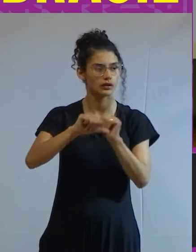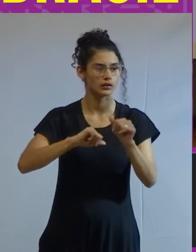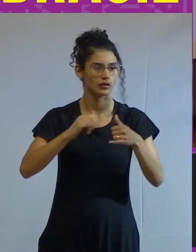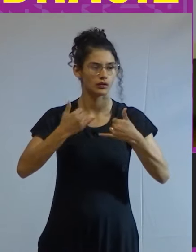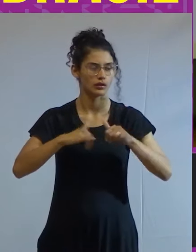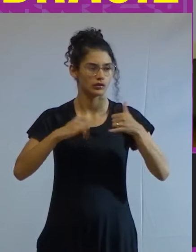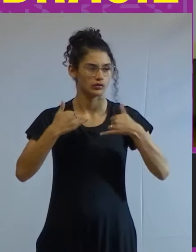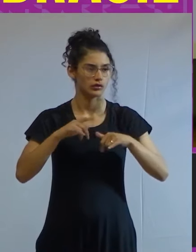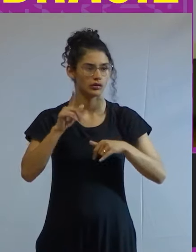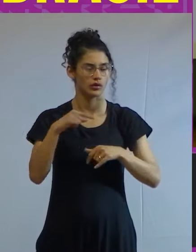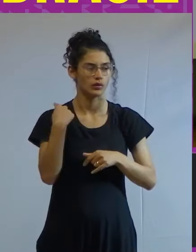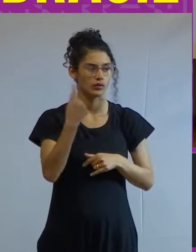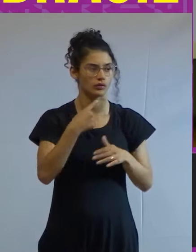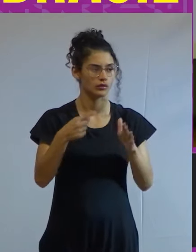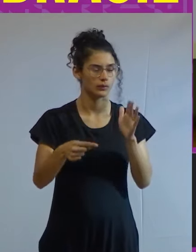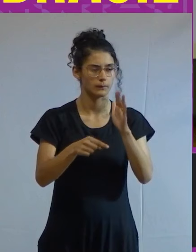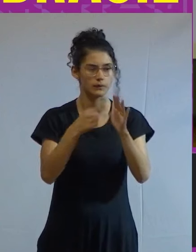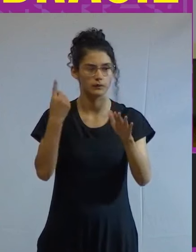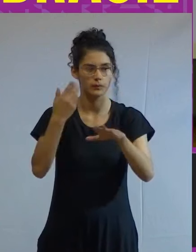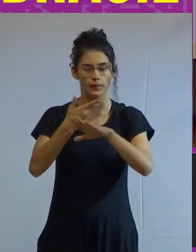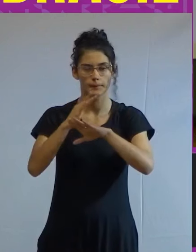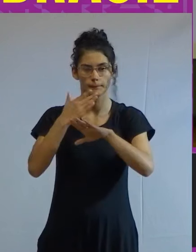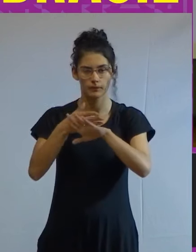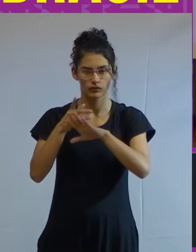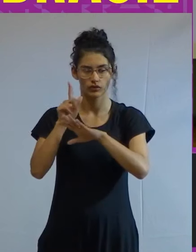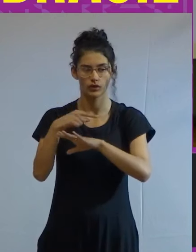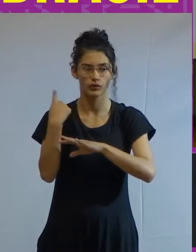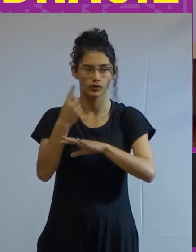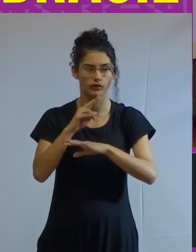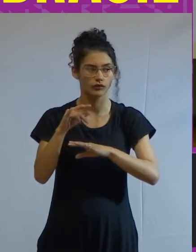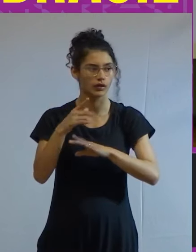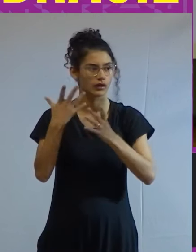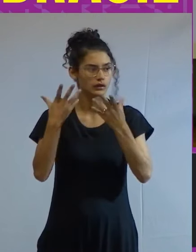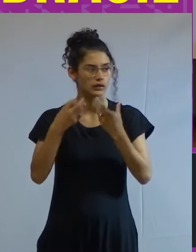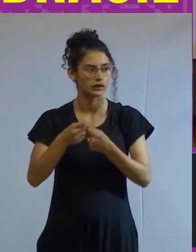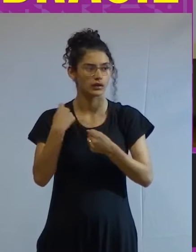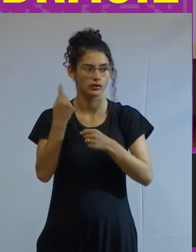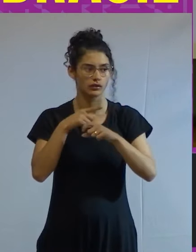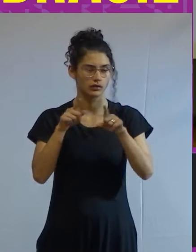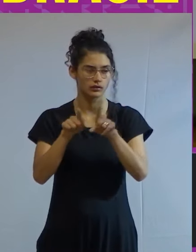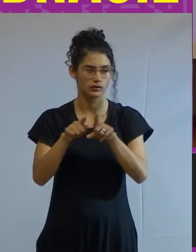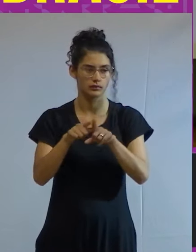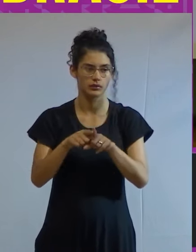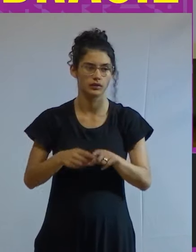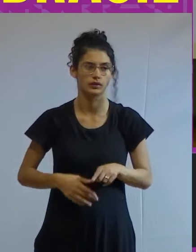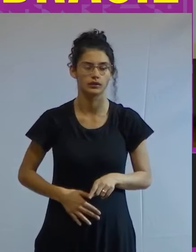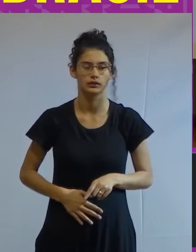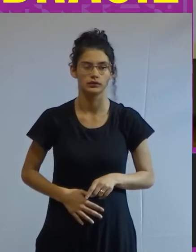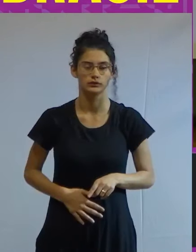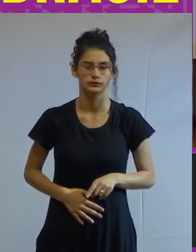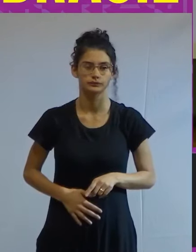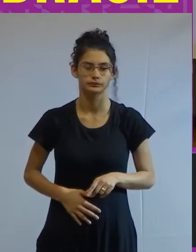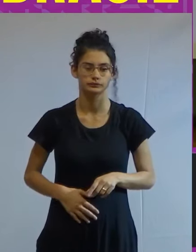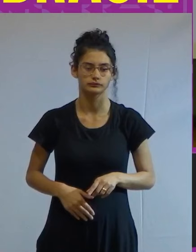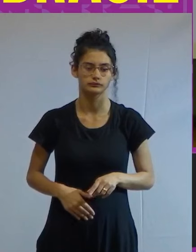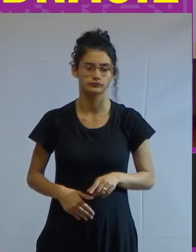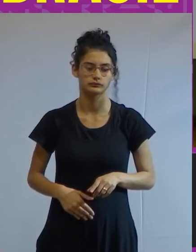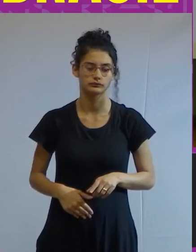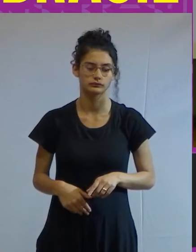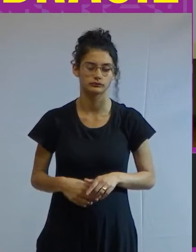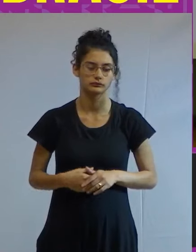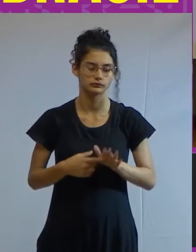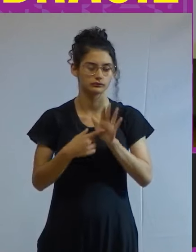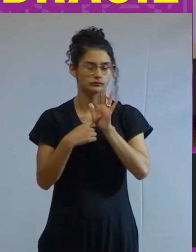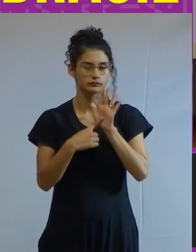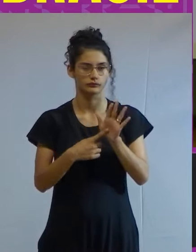esse é o nosso principal ativo é isso que vai nos permitir dar esse